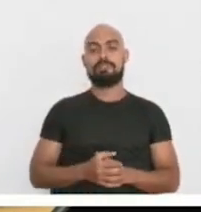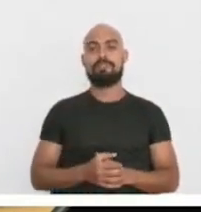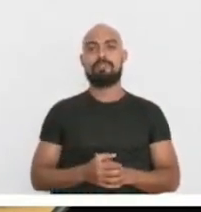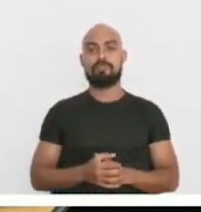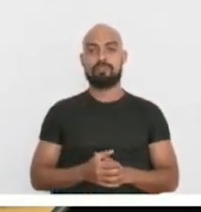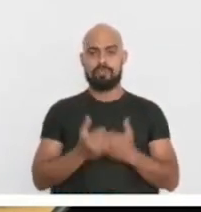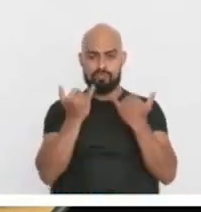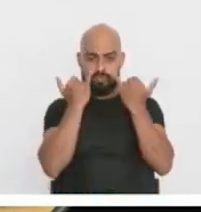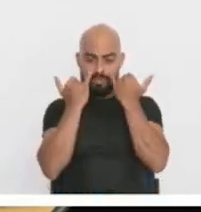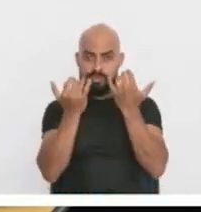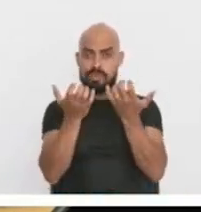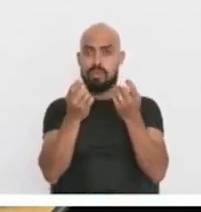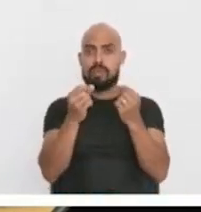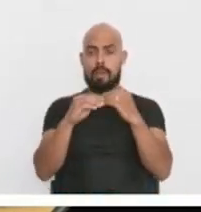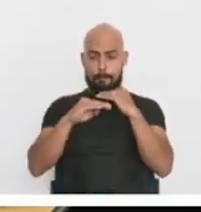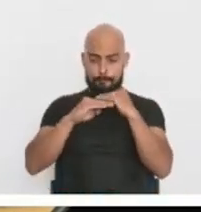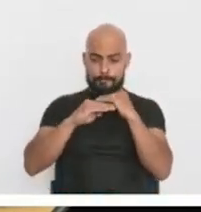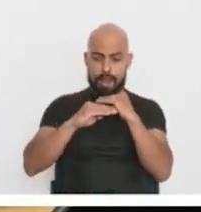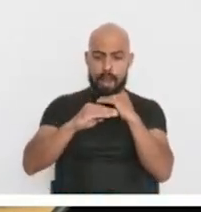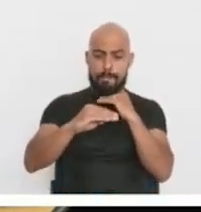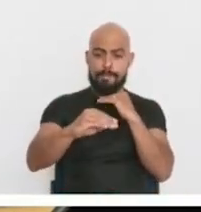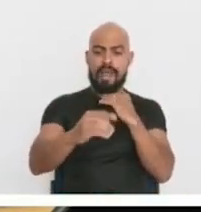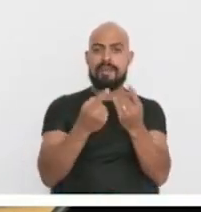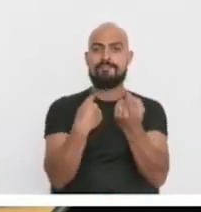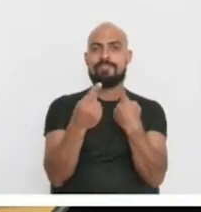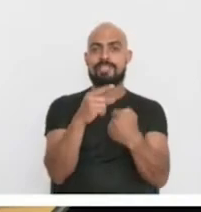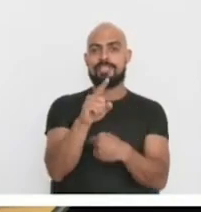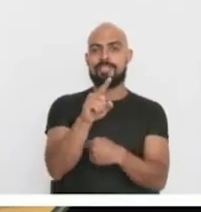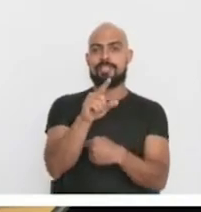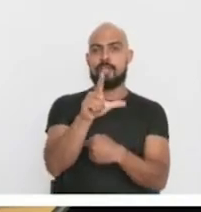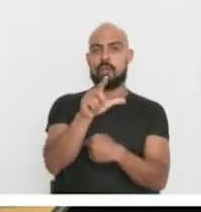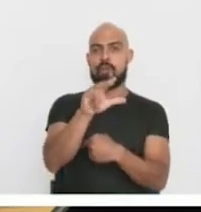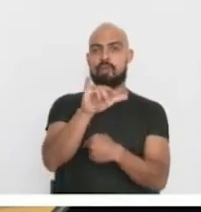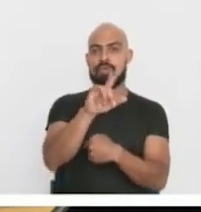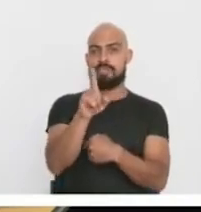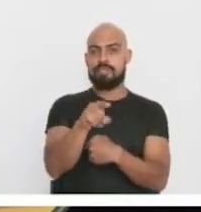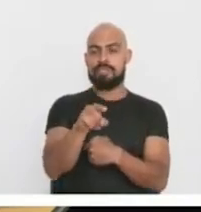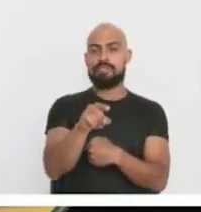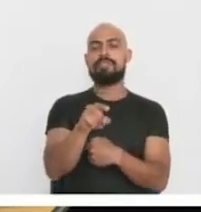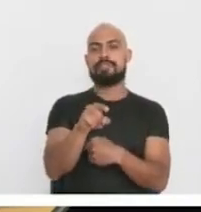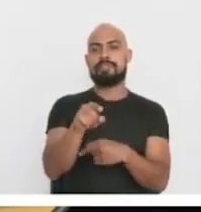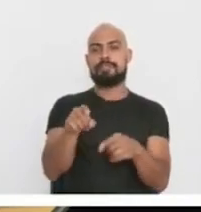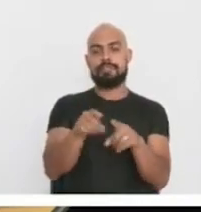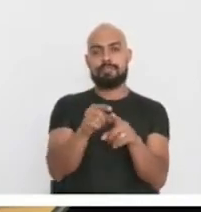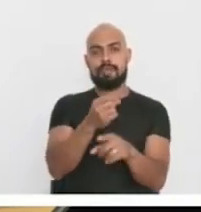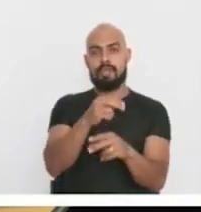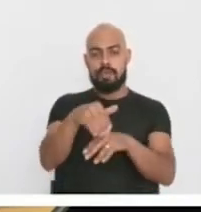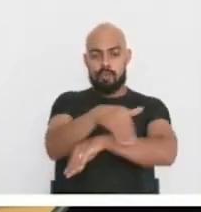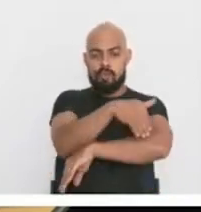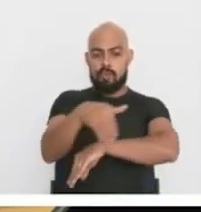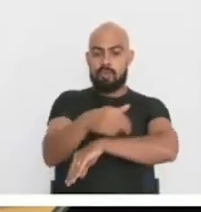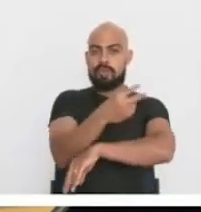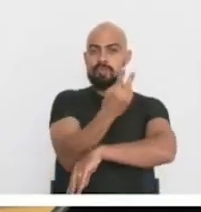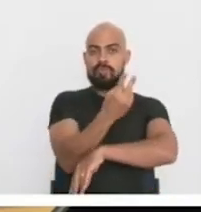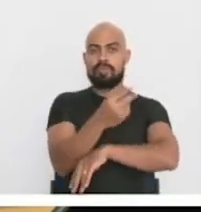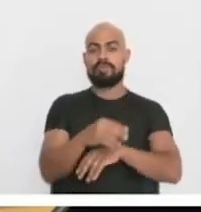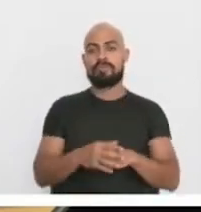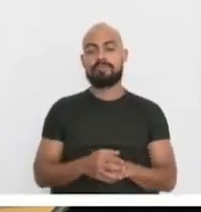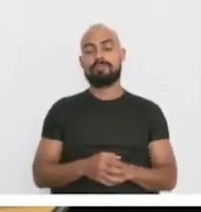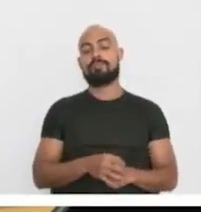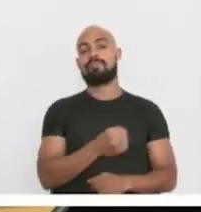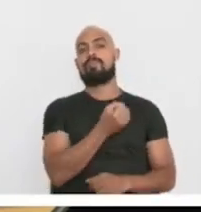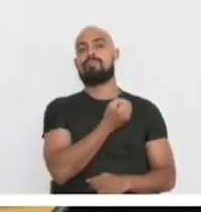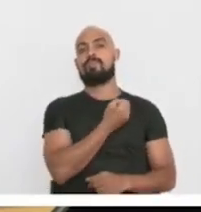Executivo sobre a pavimentação asfáltica da Avenida Luiz Gonzaga Ramalho, Rua 2 e adjacências no bairro João Aranha. Número